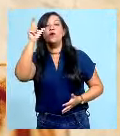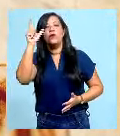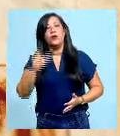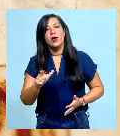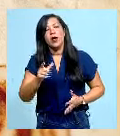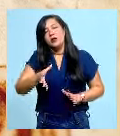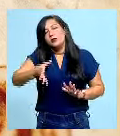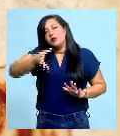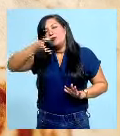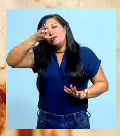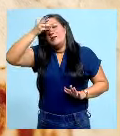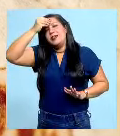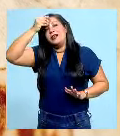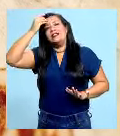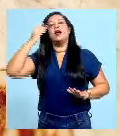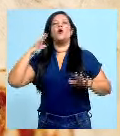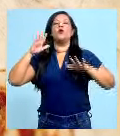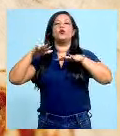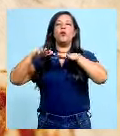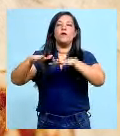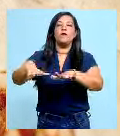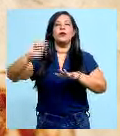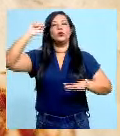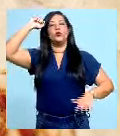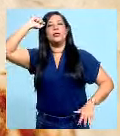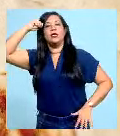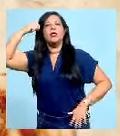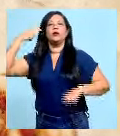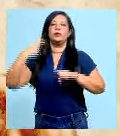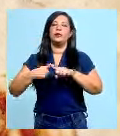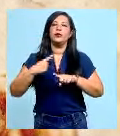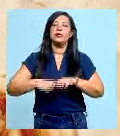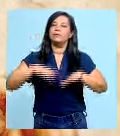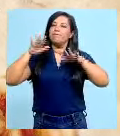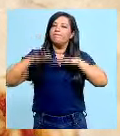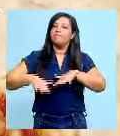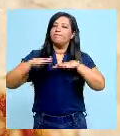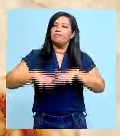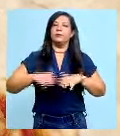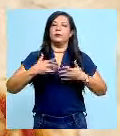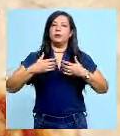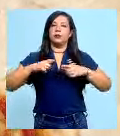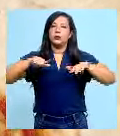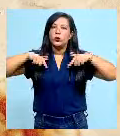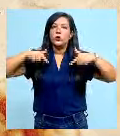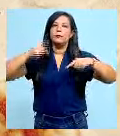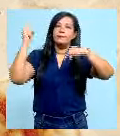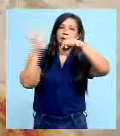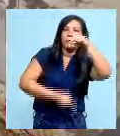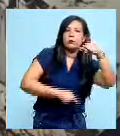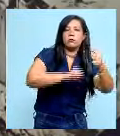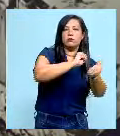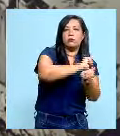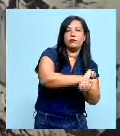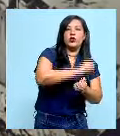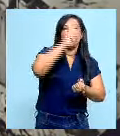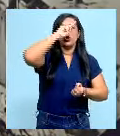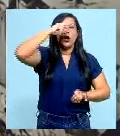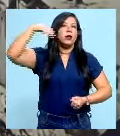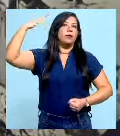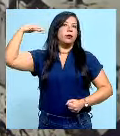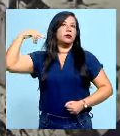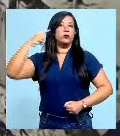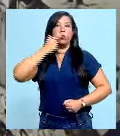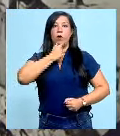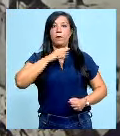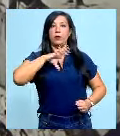inspiração para grande parte do movimento negro por ter participado de várias insurreições contra o cativeiro e de um fidalgo